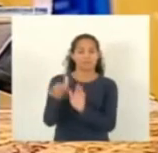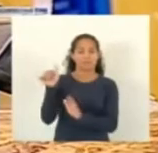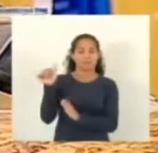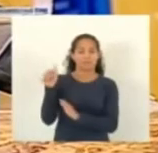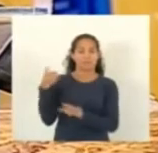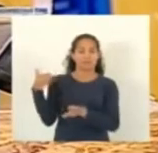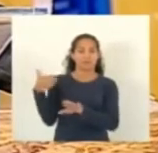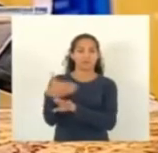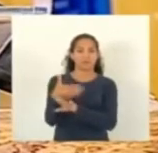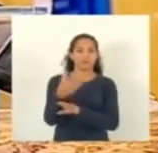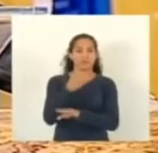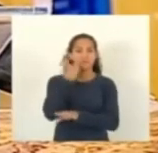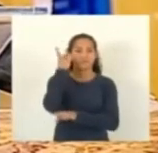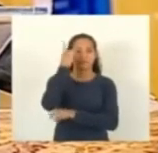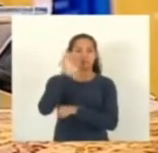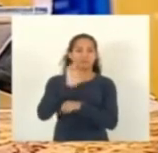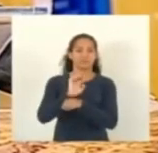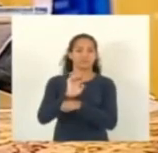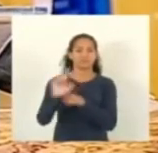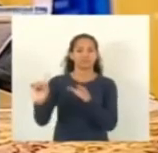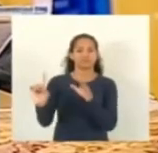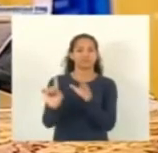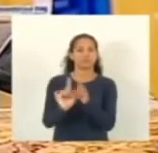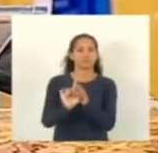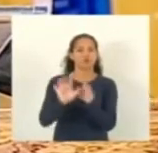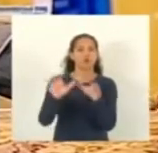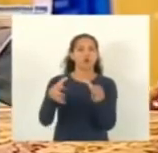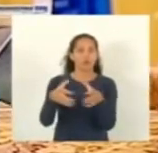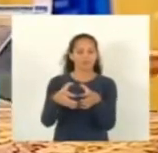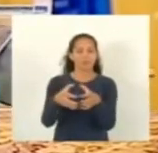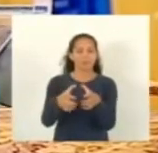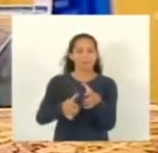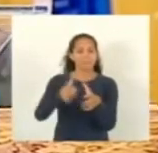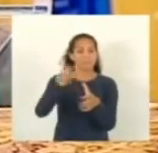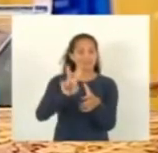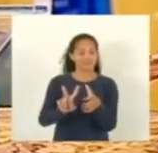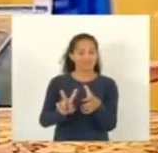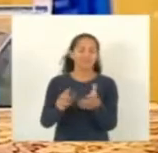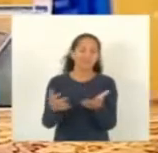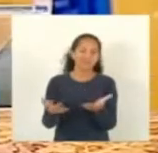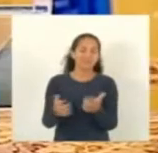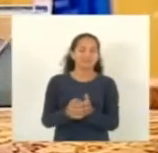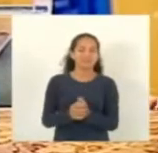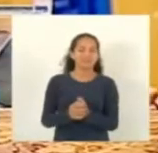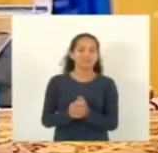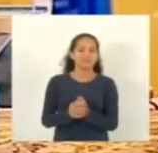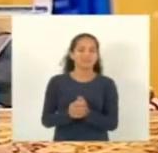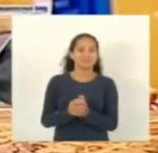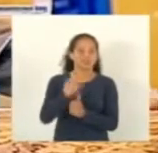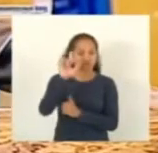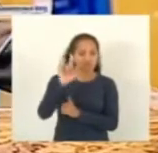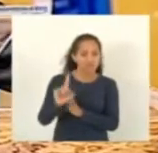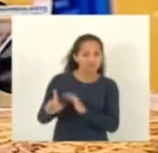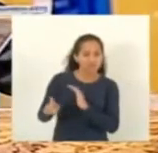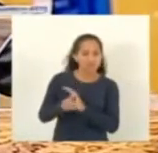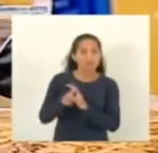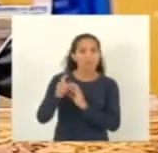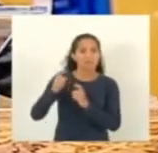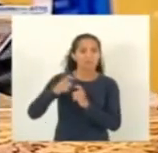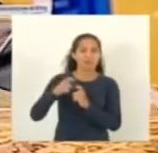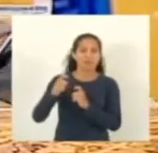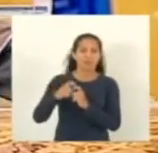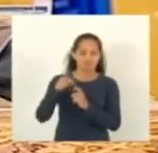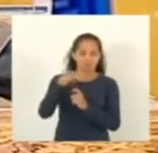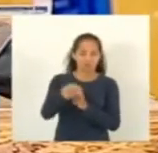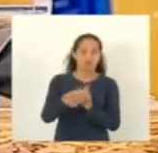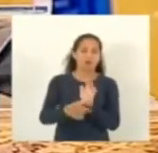deputado estadual faz parte da Comissão da OAB de Direito Médico e eu vou ter que deixá-los daqui